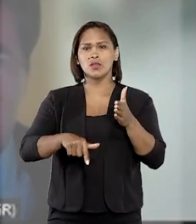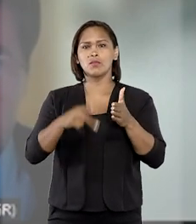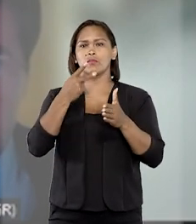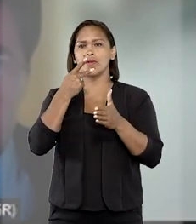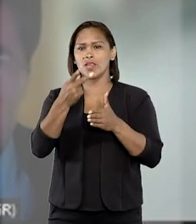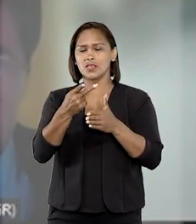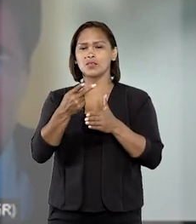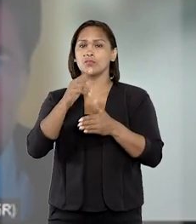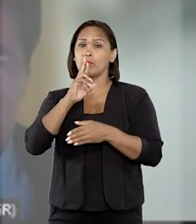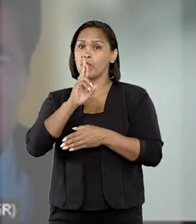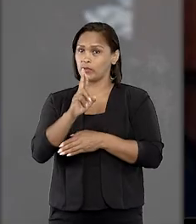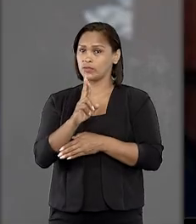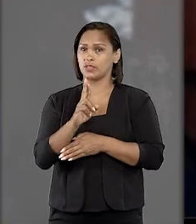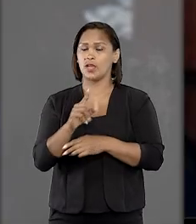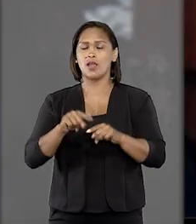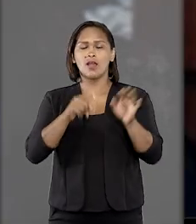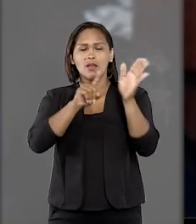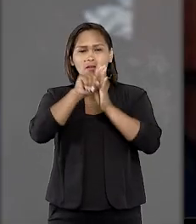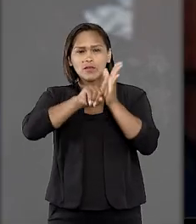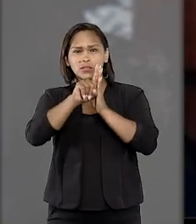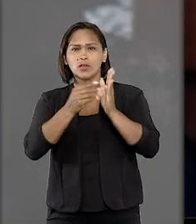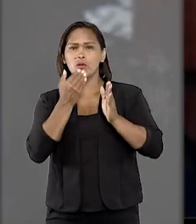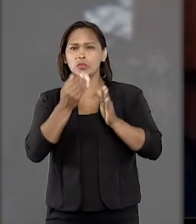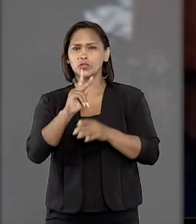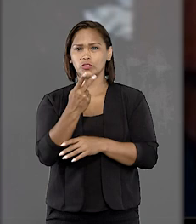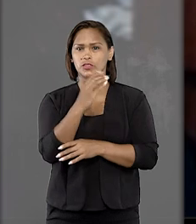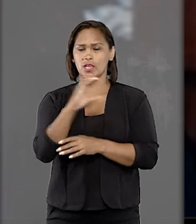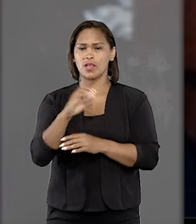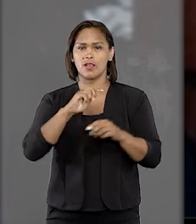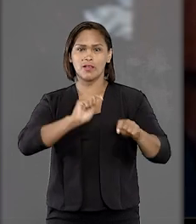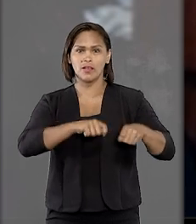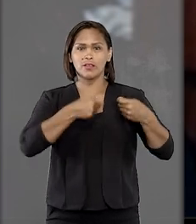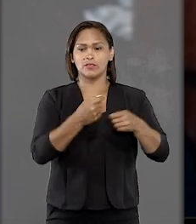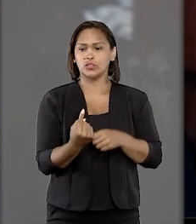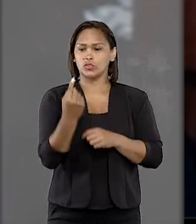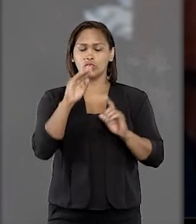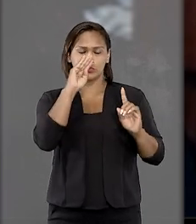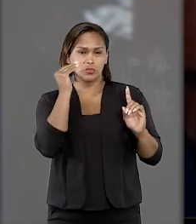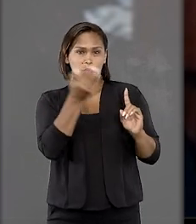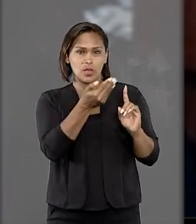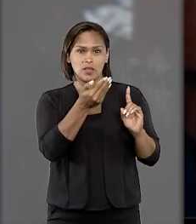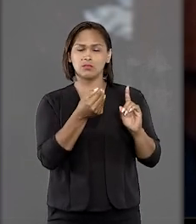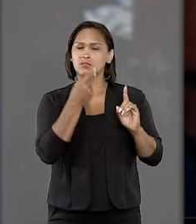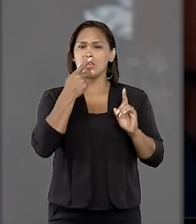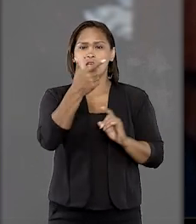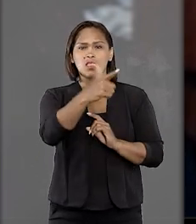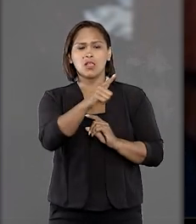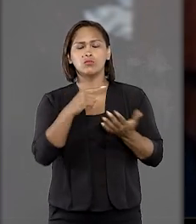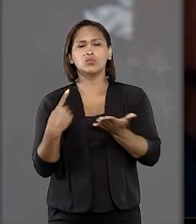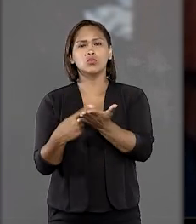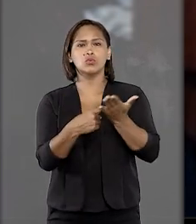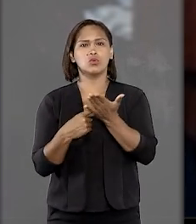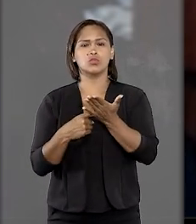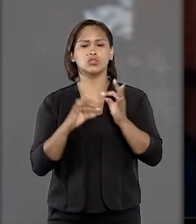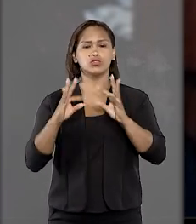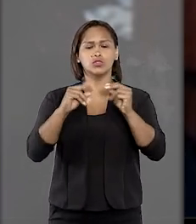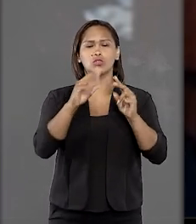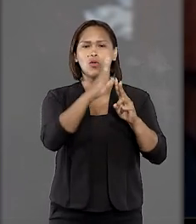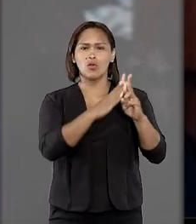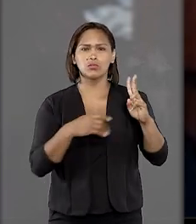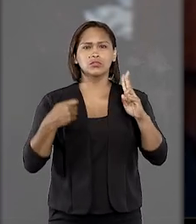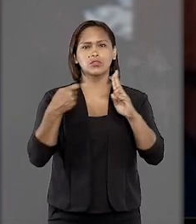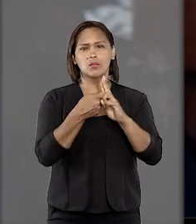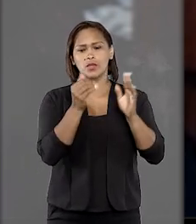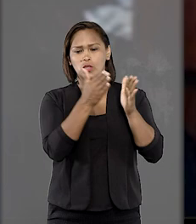eventuais réplica e tréplica. Ao analisar pedido de habeas corpus da defesa de um dos réus, que alegou não haver concordância de